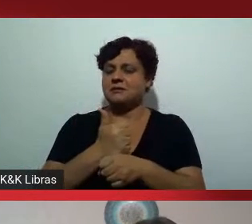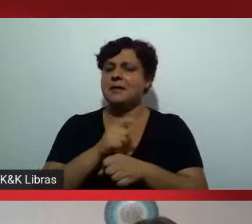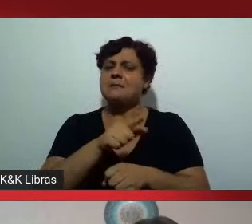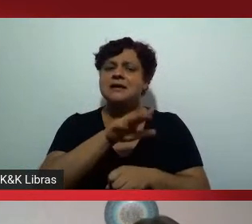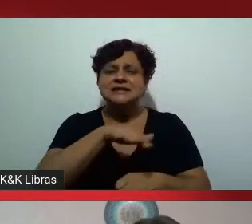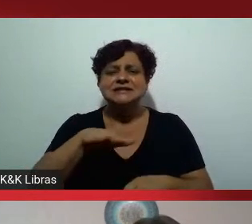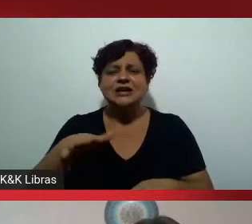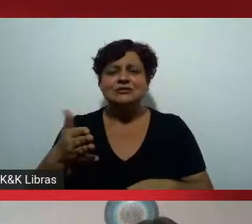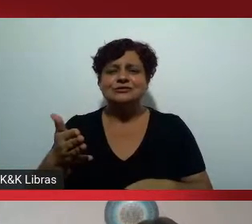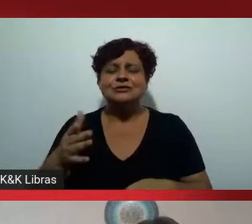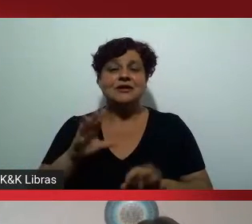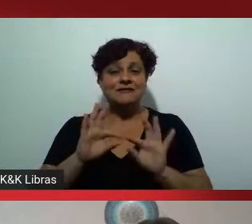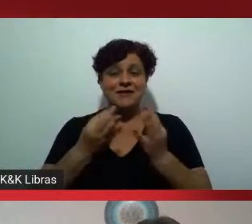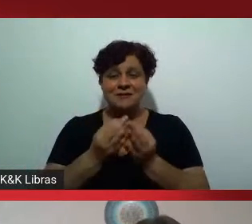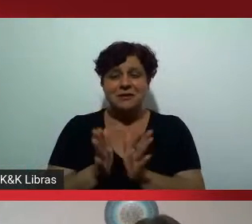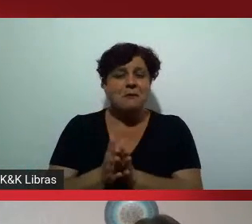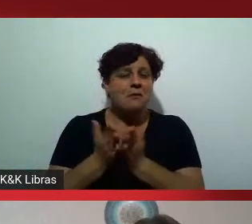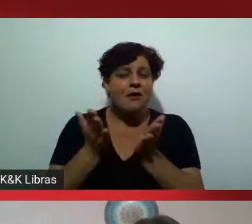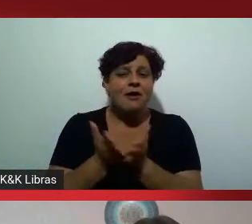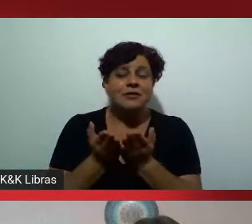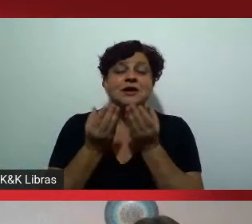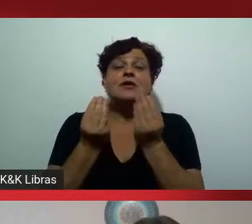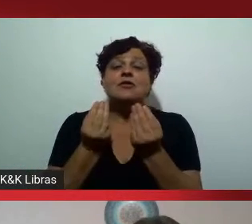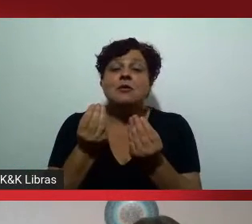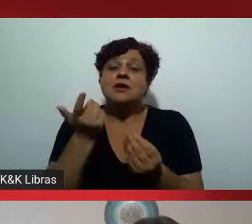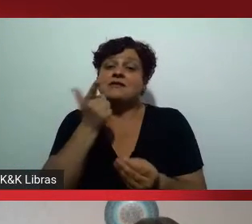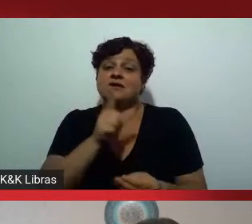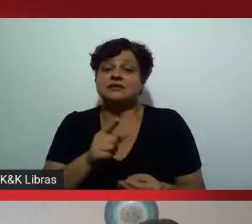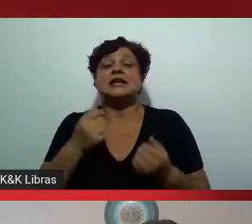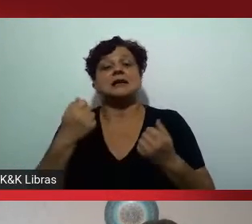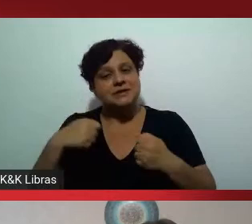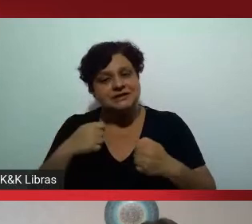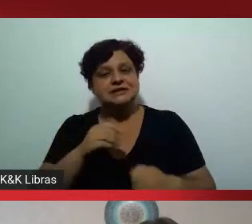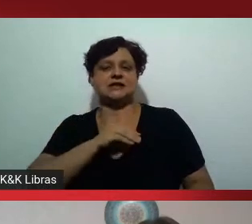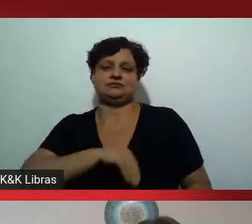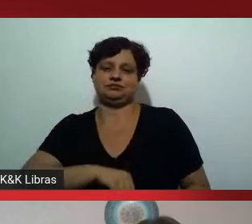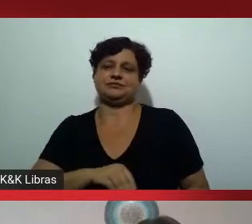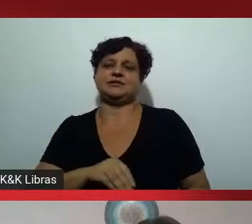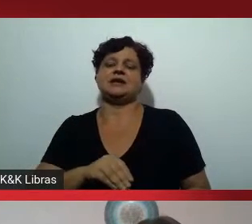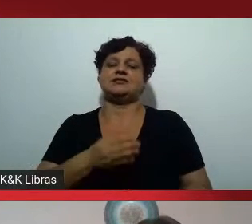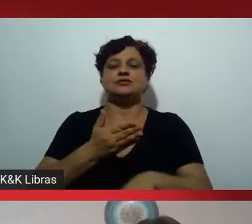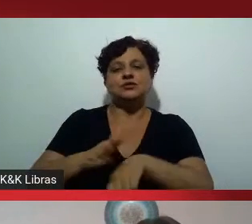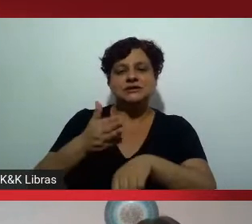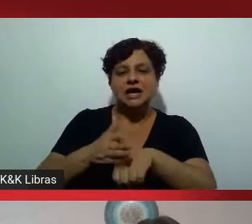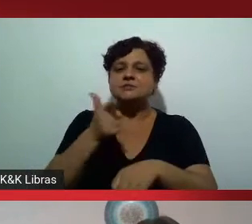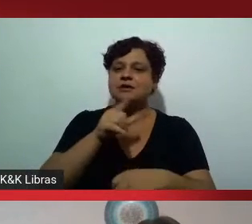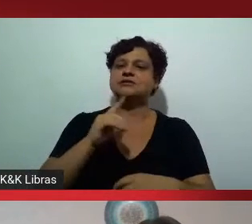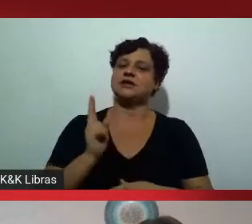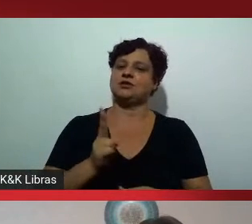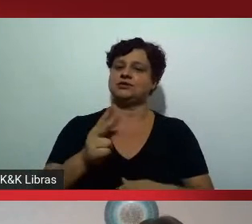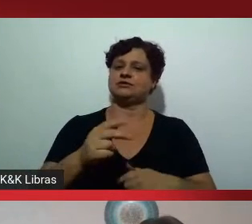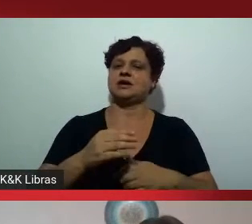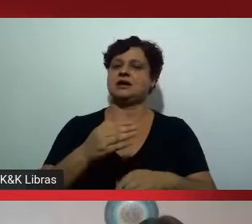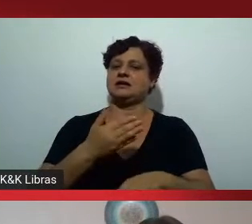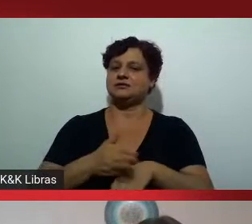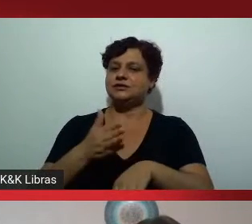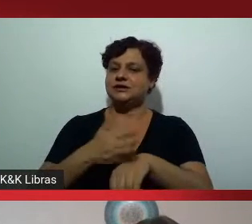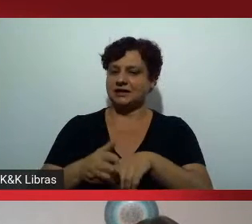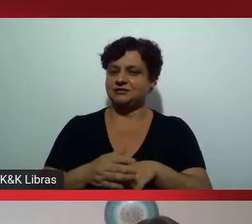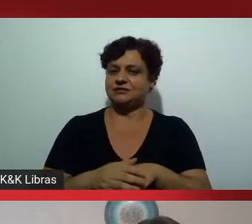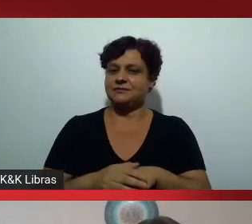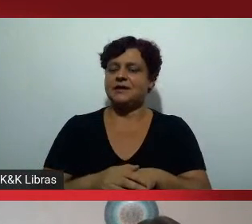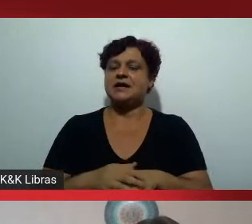situação extremamente carente, ele precisa desse recurso para se manter. A Fundação Dom Cabral está desenvolvendo uma metodologia